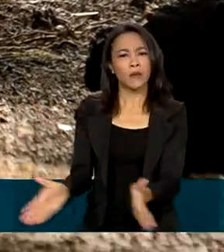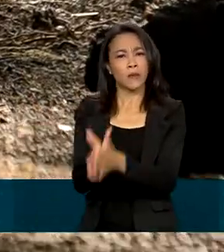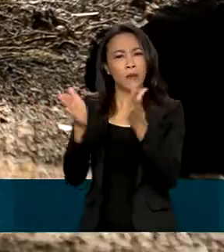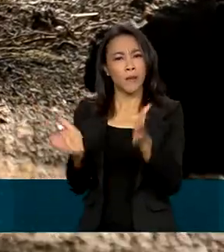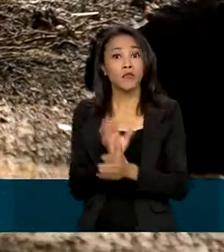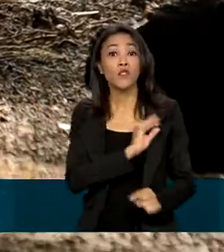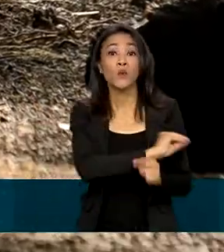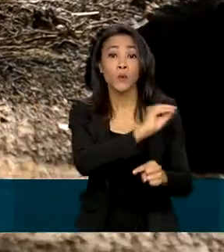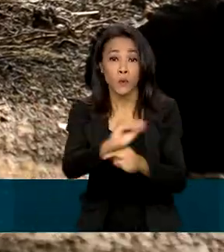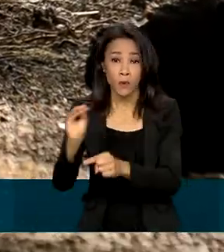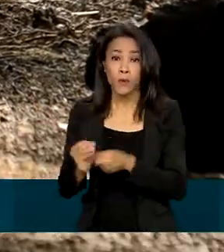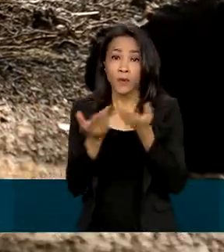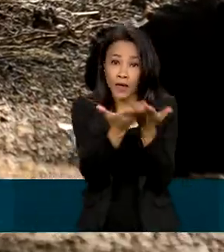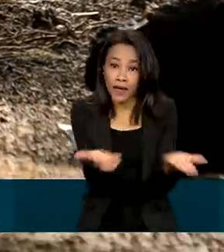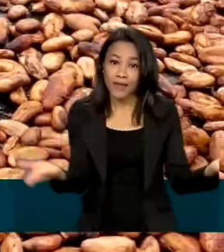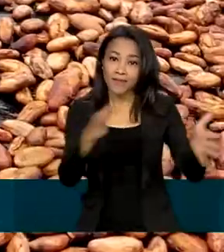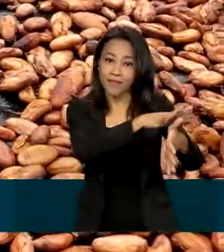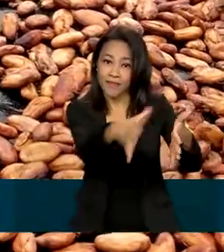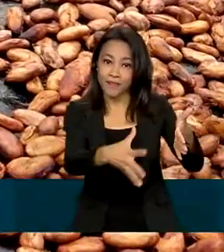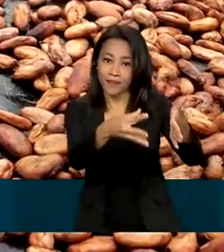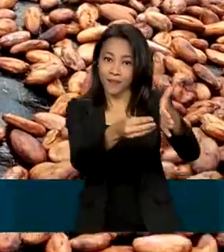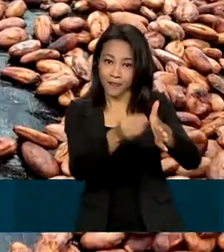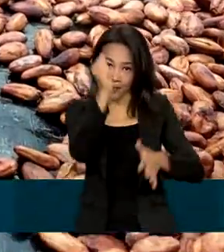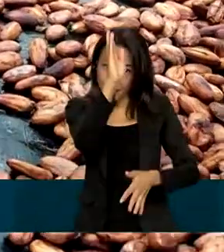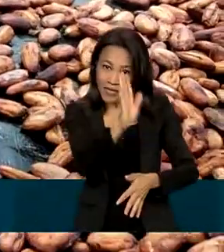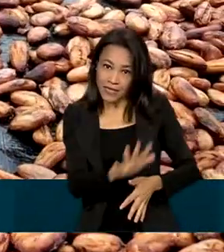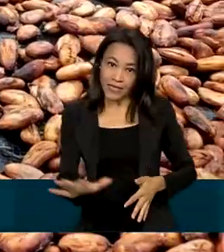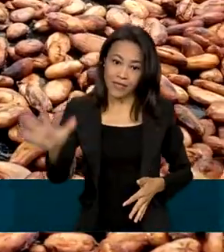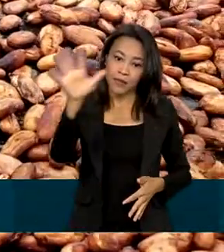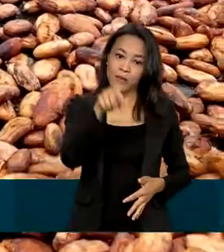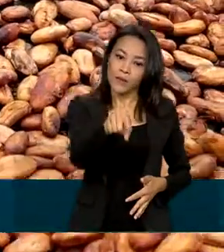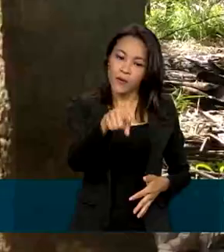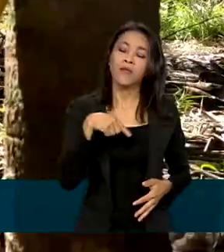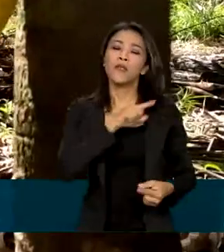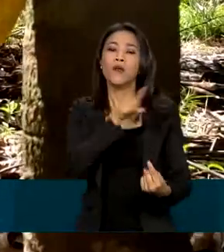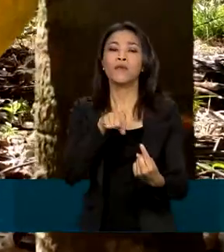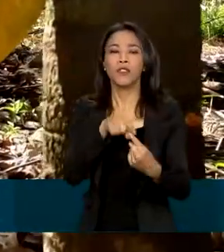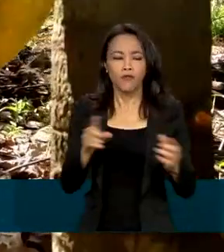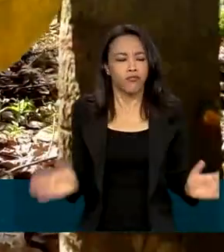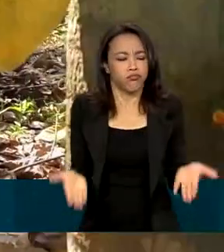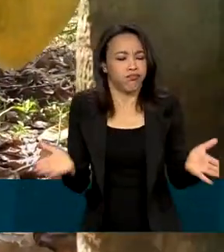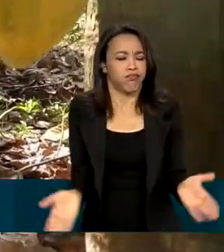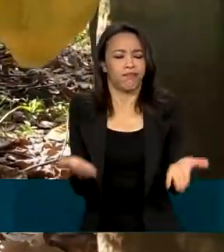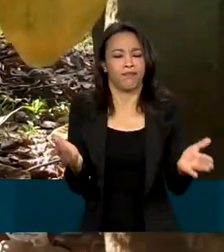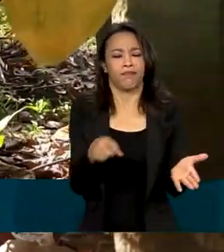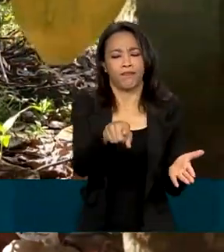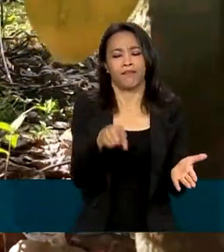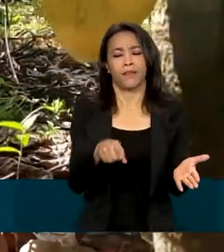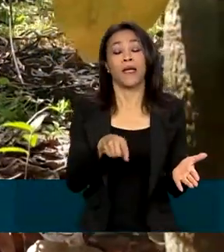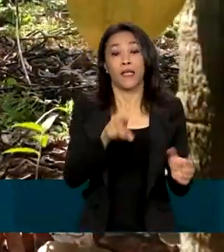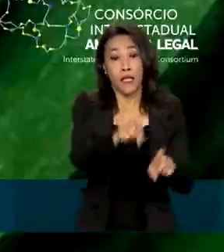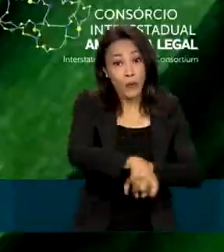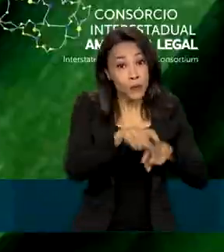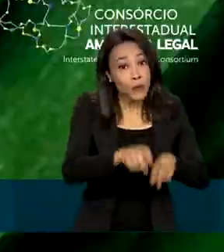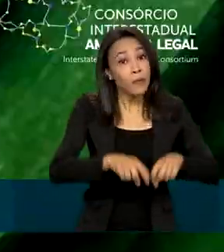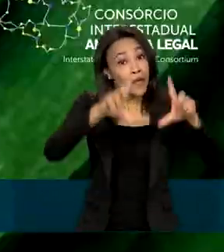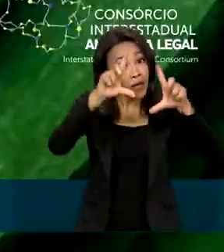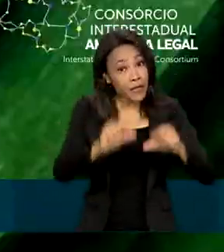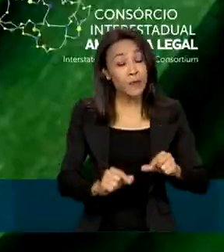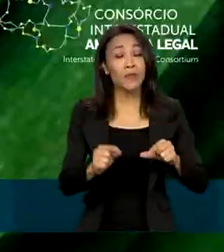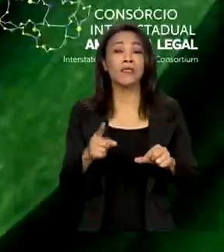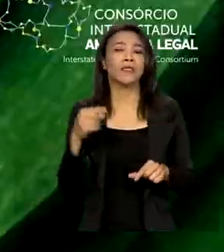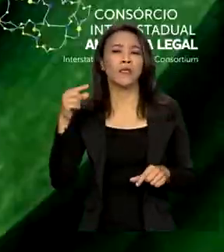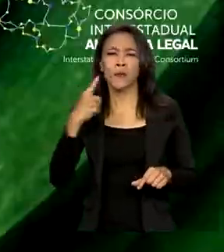a biodiversidade da Amazônia brasileira. E com foco no fortalecimento da agricultura de baixa emissão de carbono. Ele vai